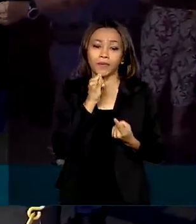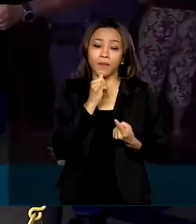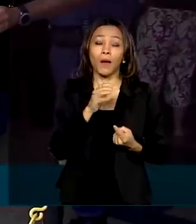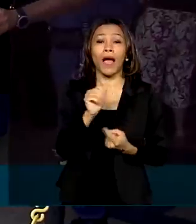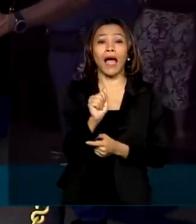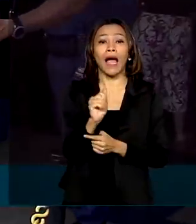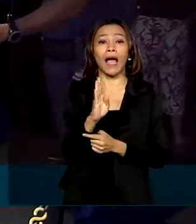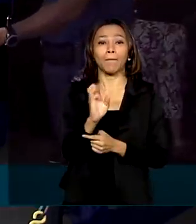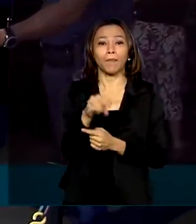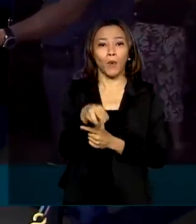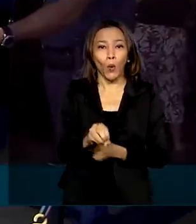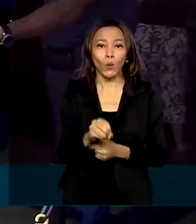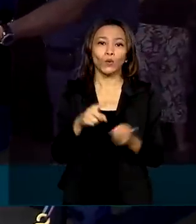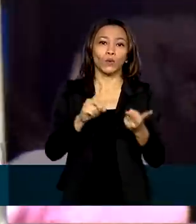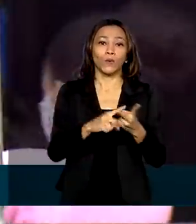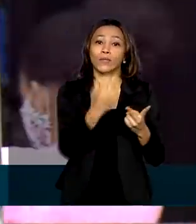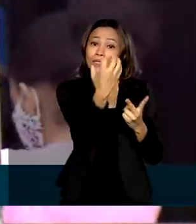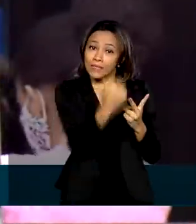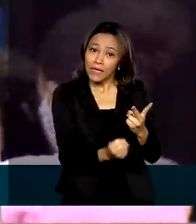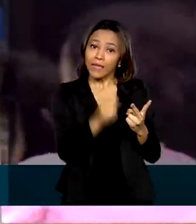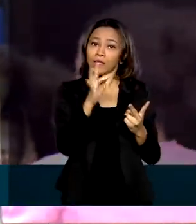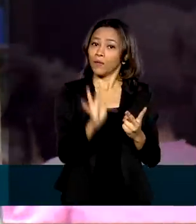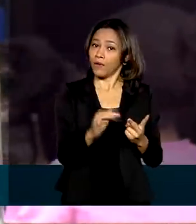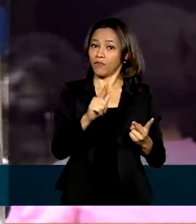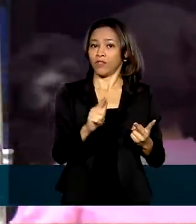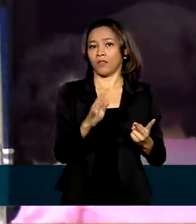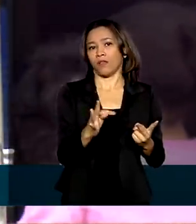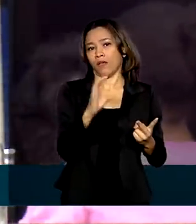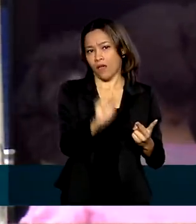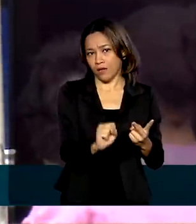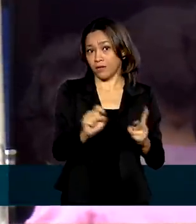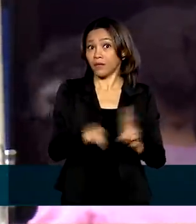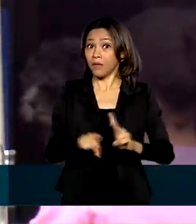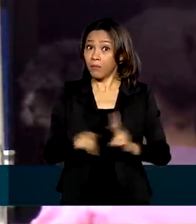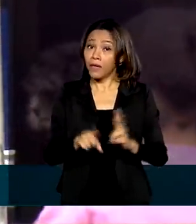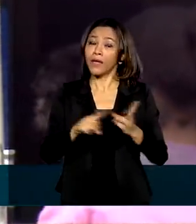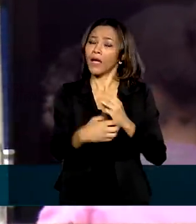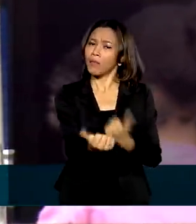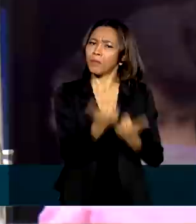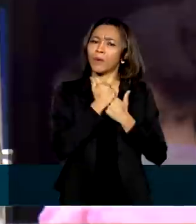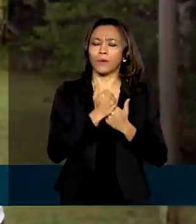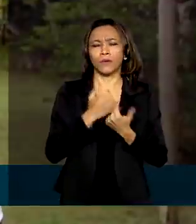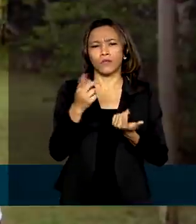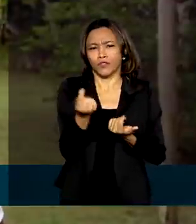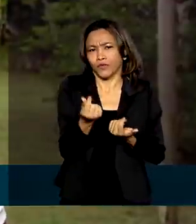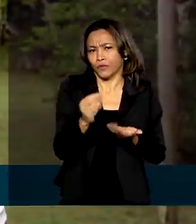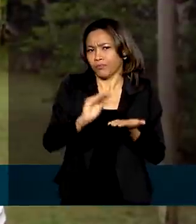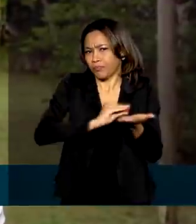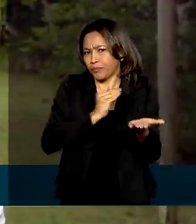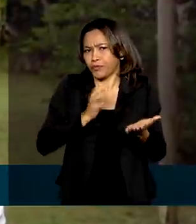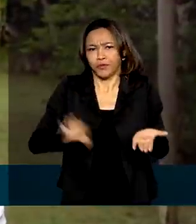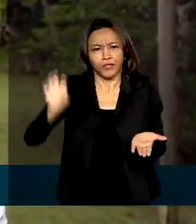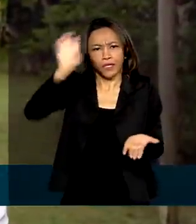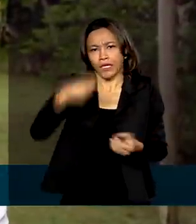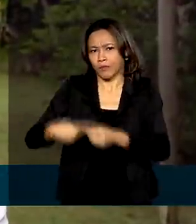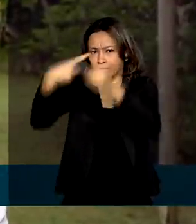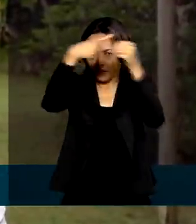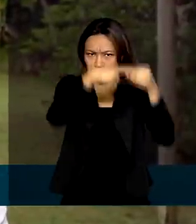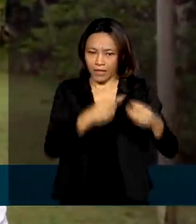salarial e saque do FGTS, além de benefícios estaduais e municipais. 35